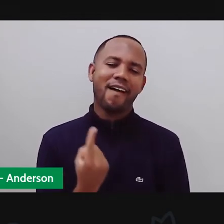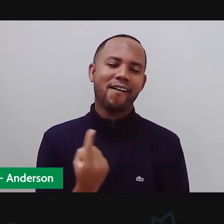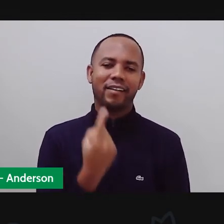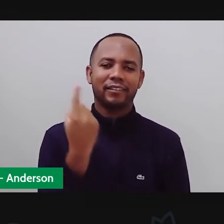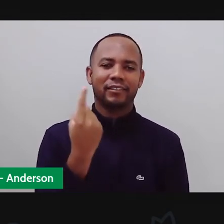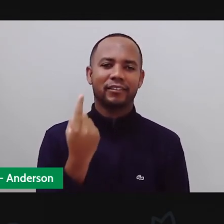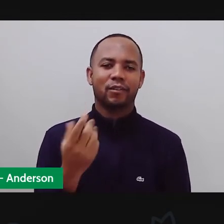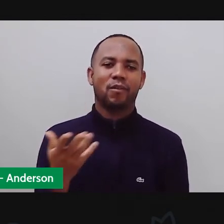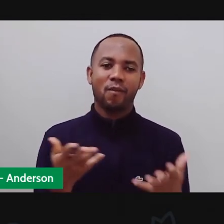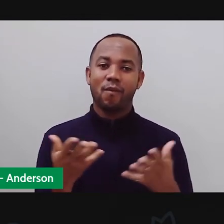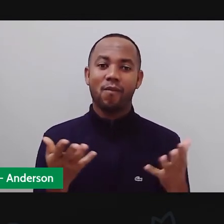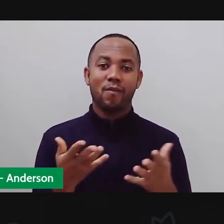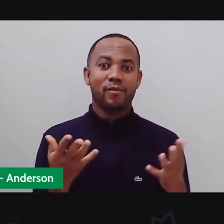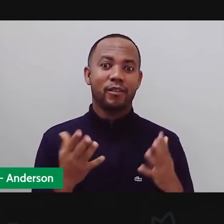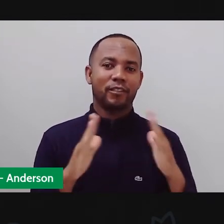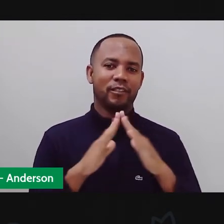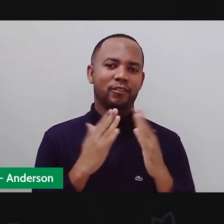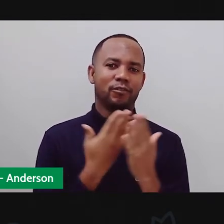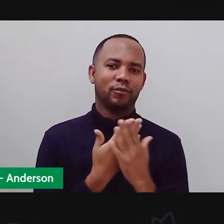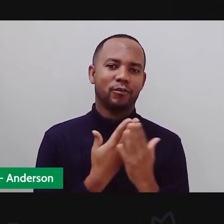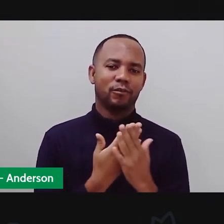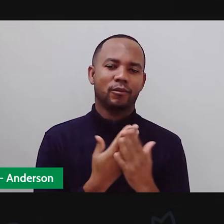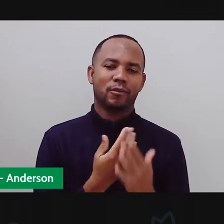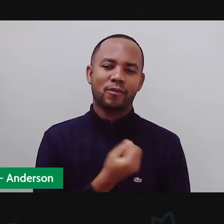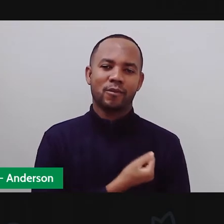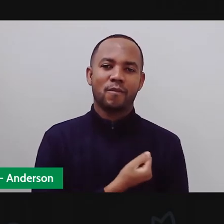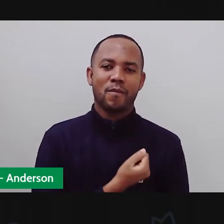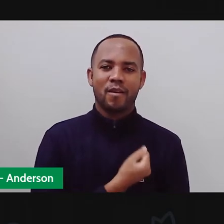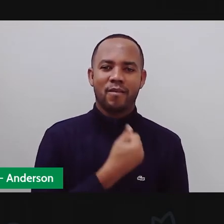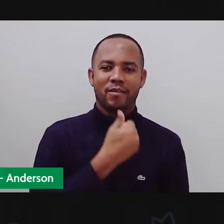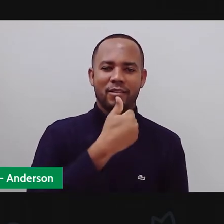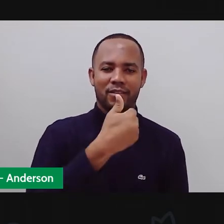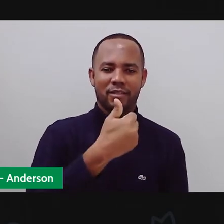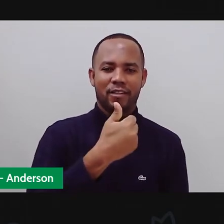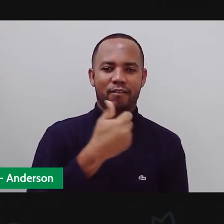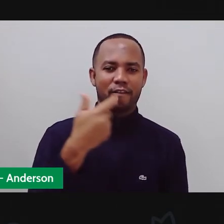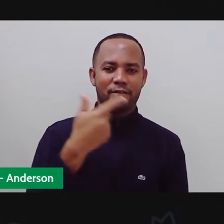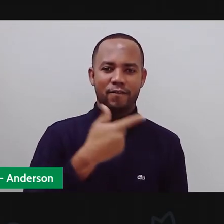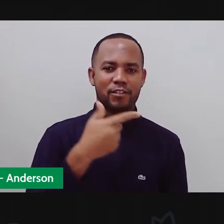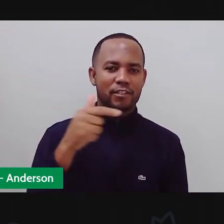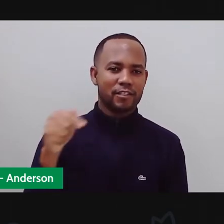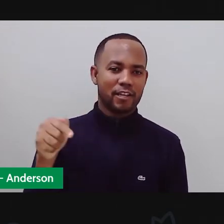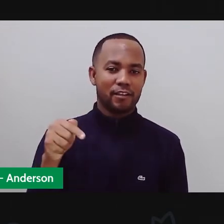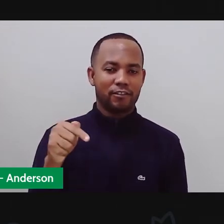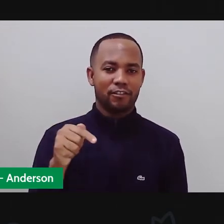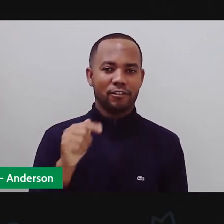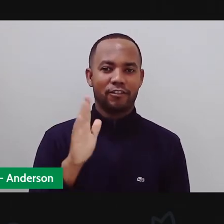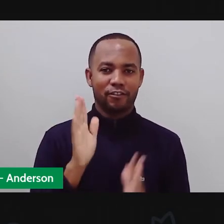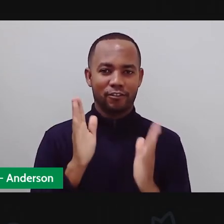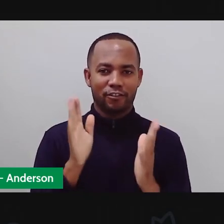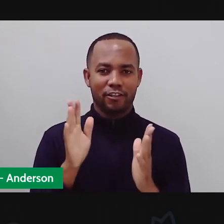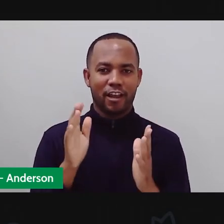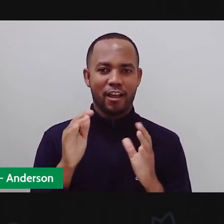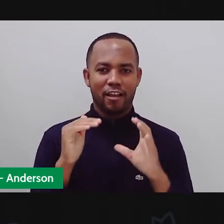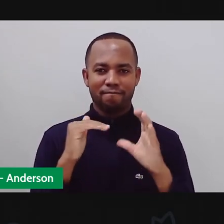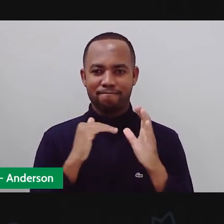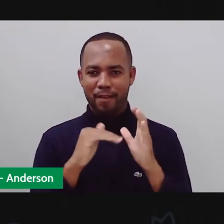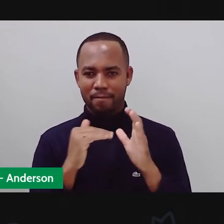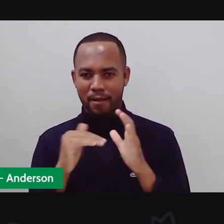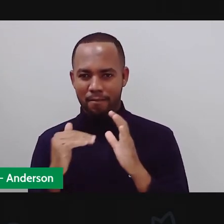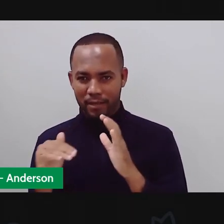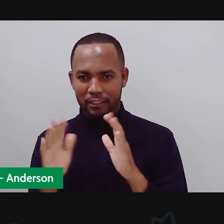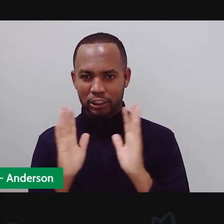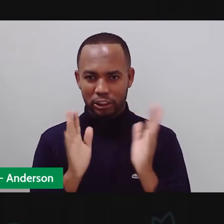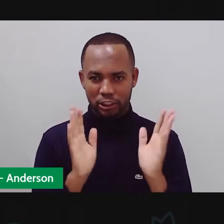E aí, já deram aquele like pra gente? Já se inscreveram no canal da Seduc? E aquele comentário massa, já colocaram no